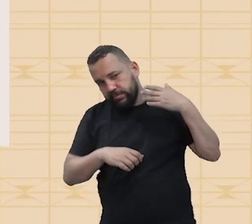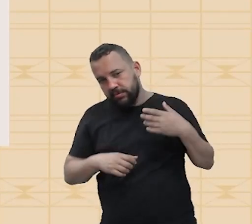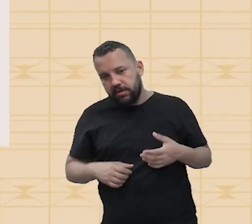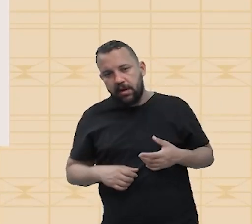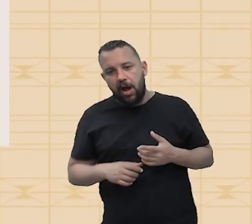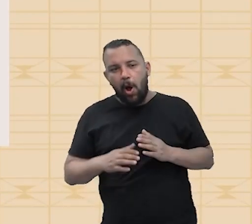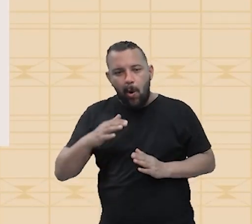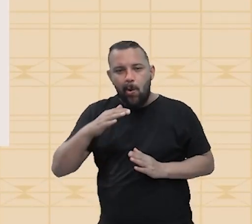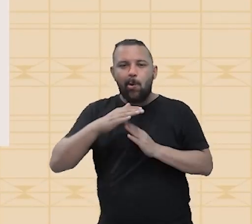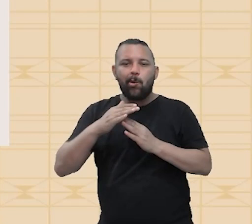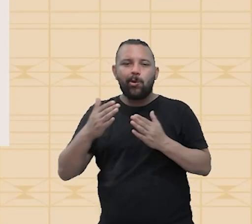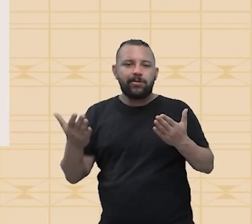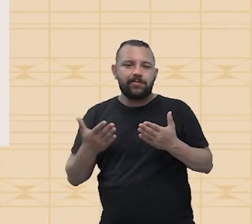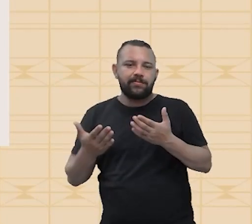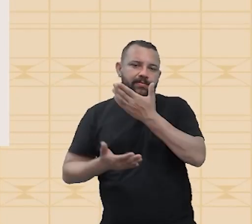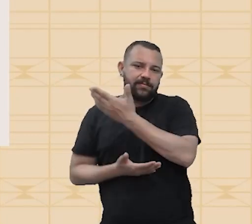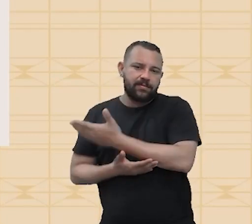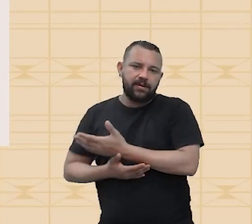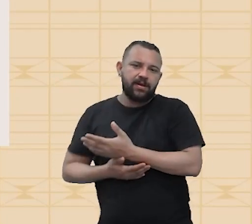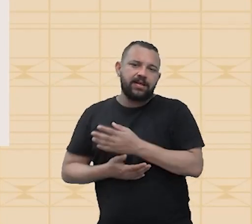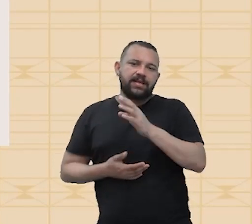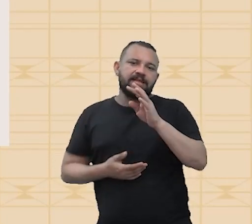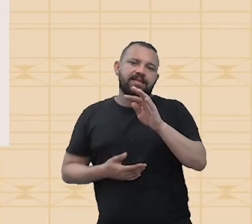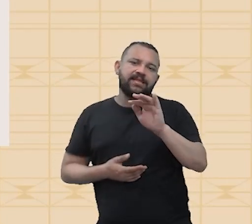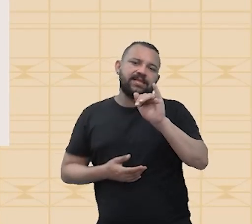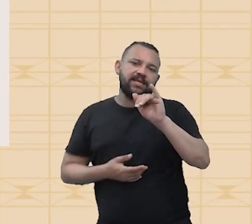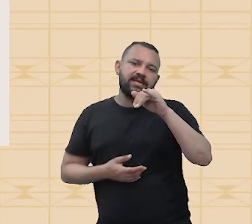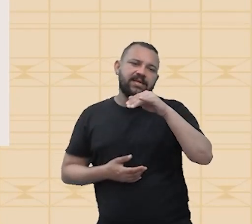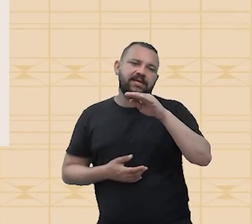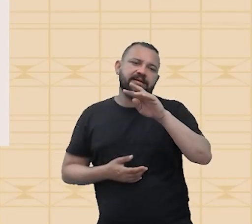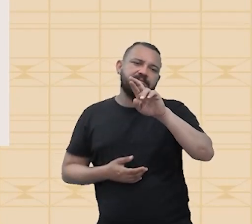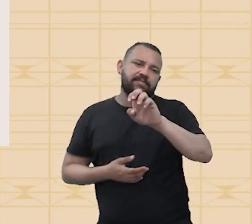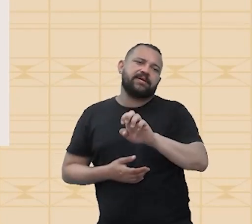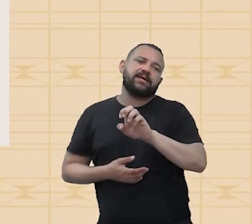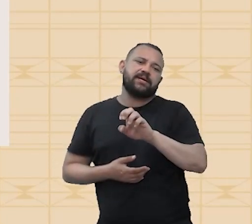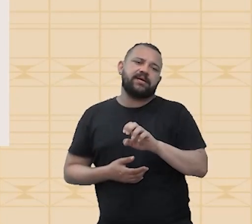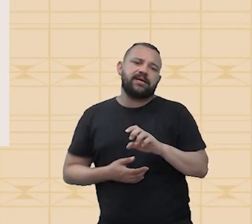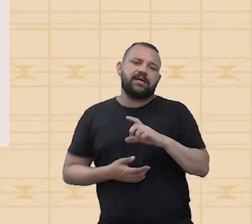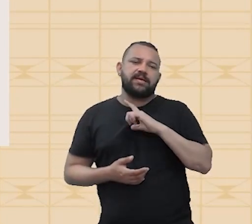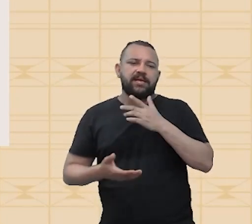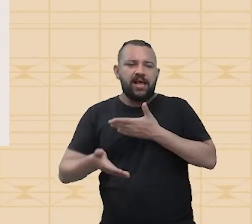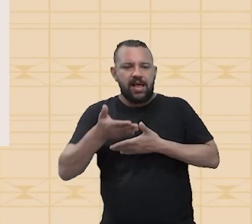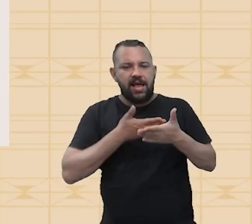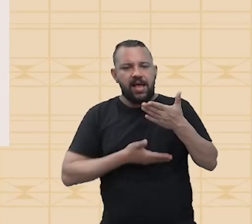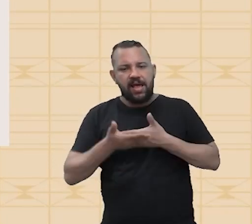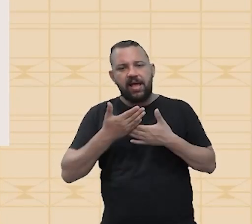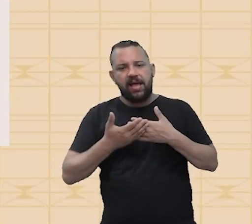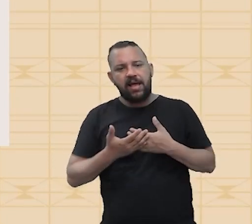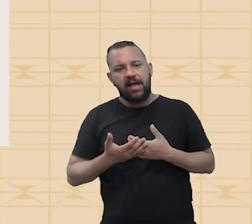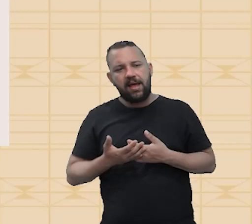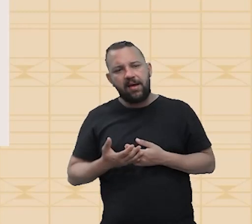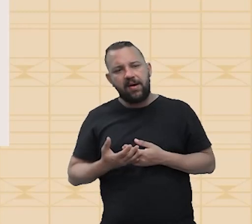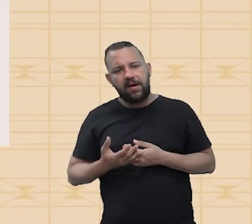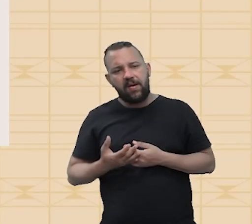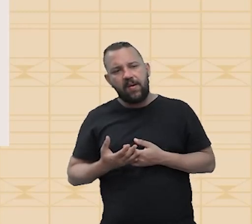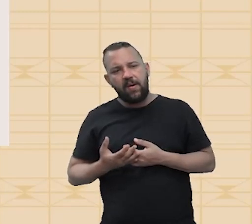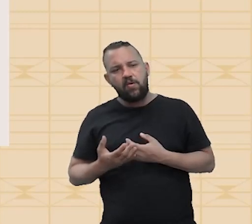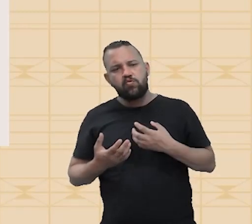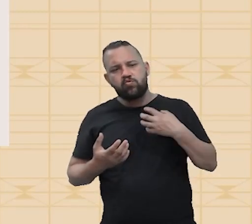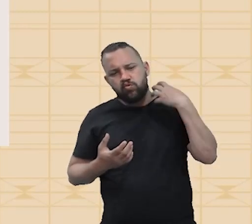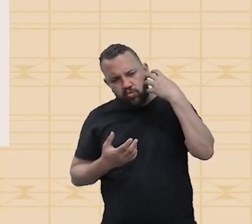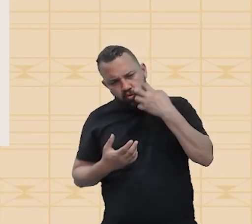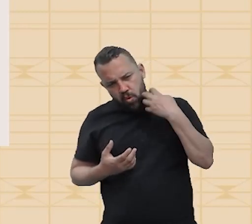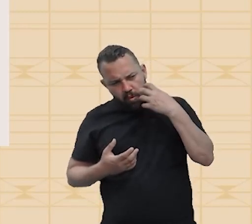última qualidade fisiológica do som, ela é chamada de timbre. Essa qualidade está associada à distinção do som,